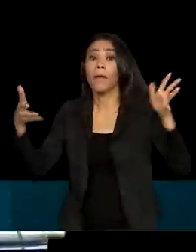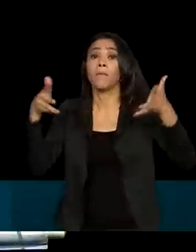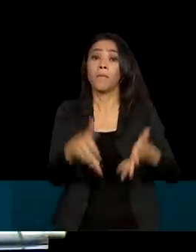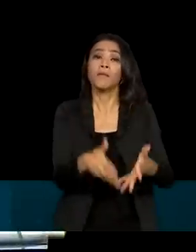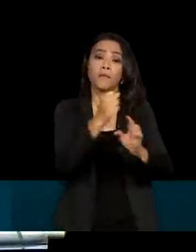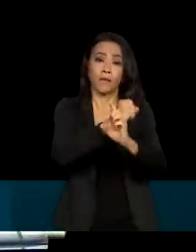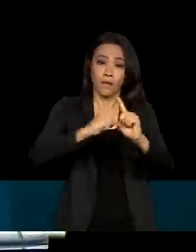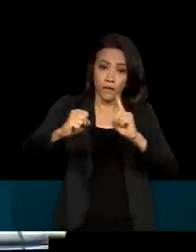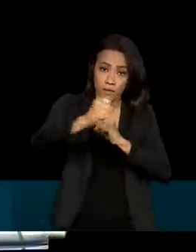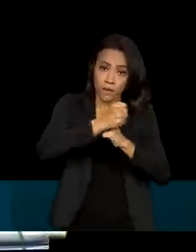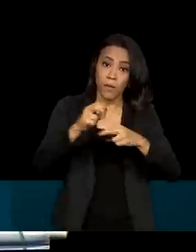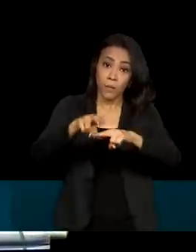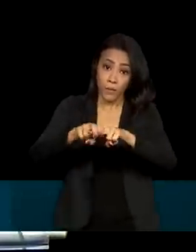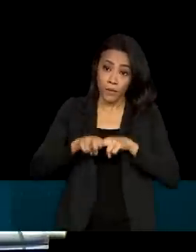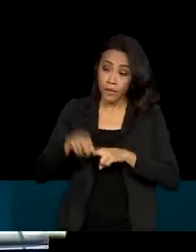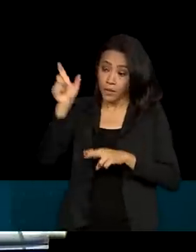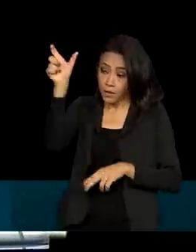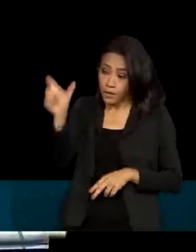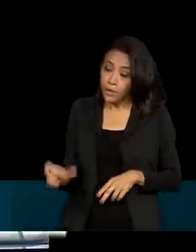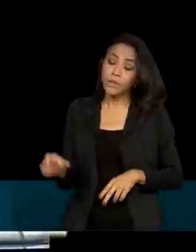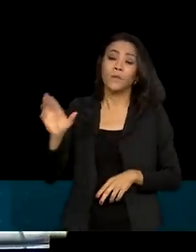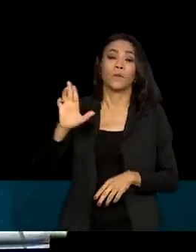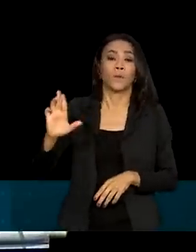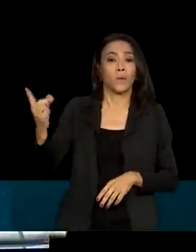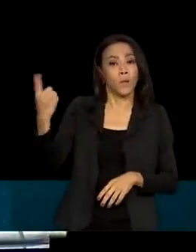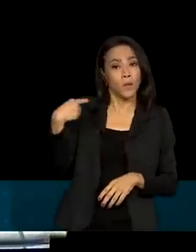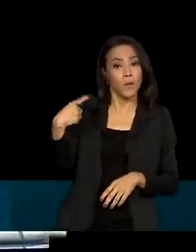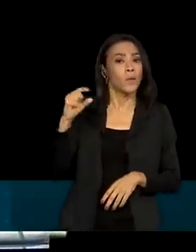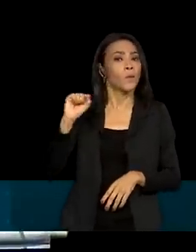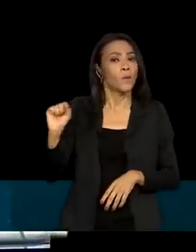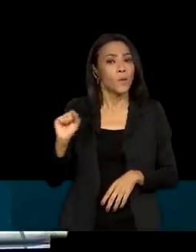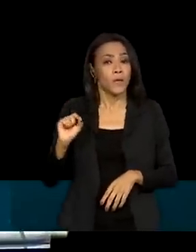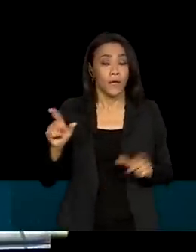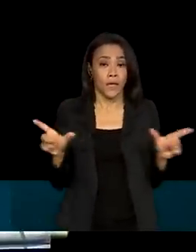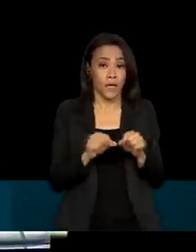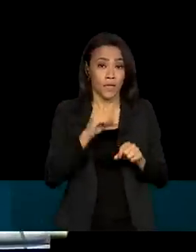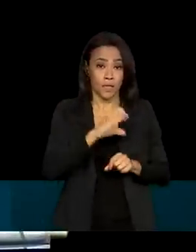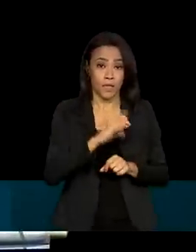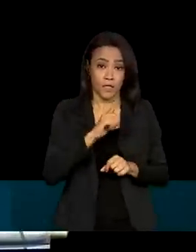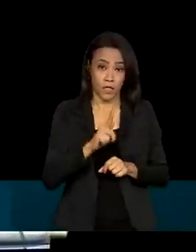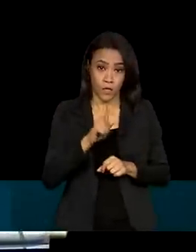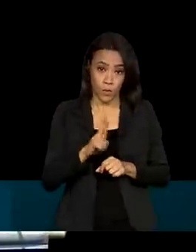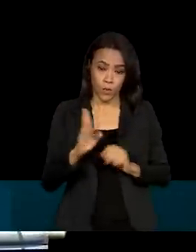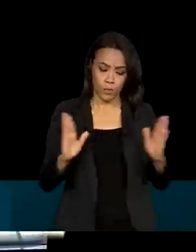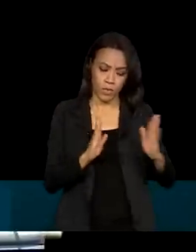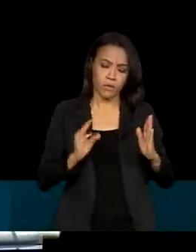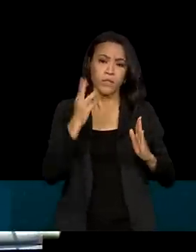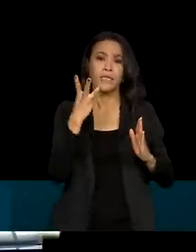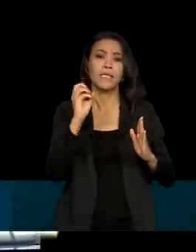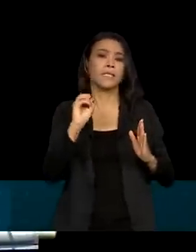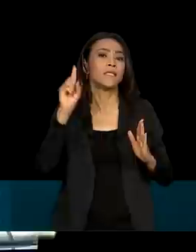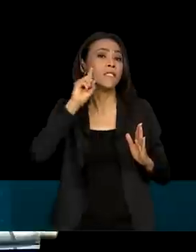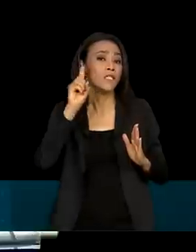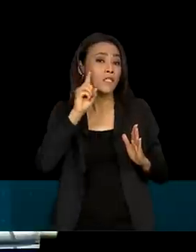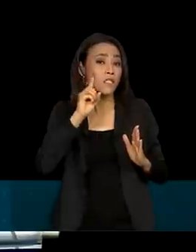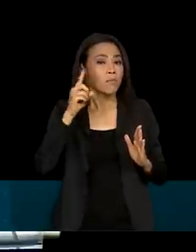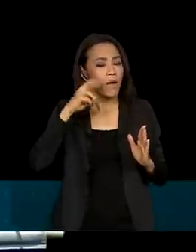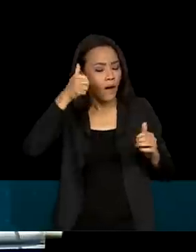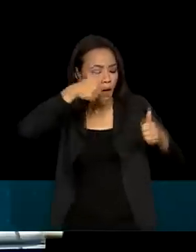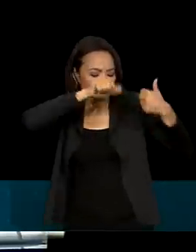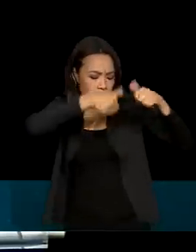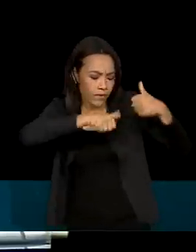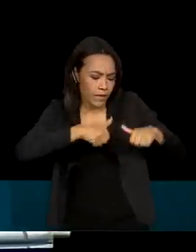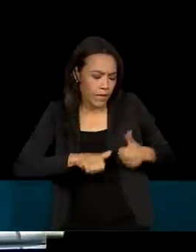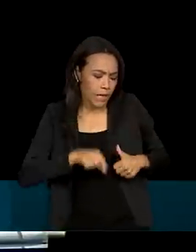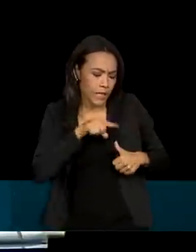Por isso, o presidente determinou à CGU que adote, no prazo de 30 dias, providências para revisão de atos que